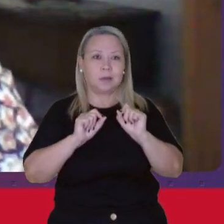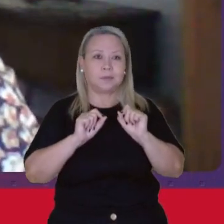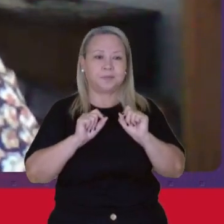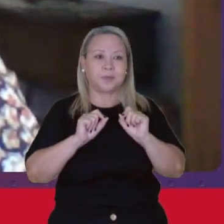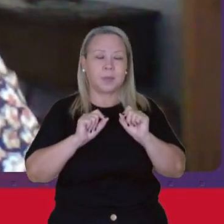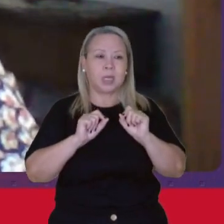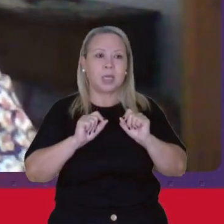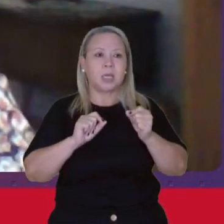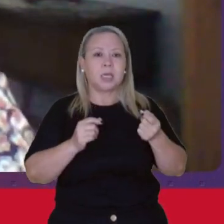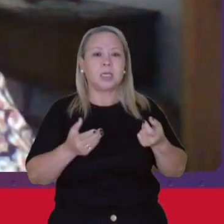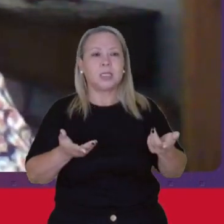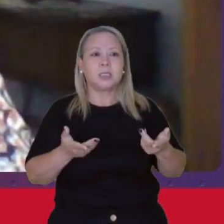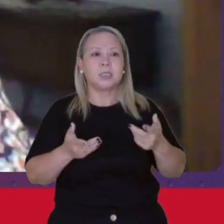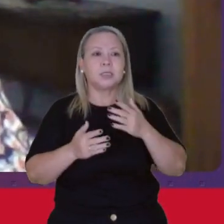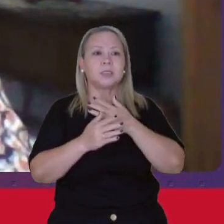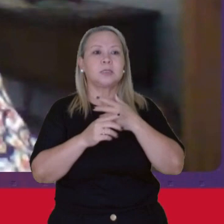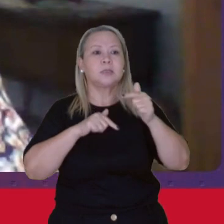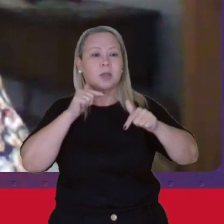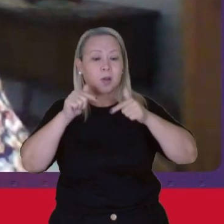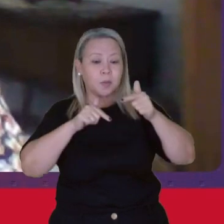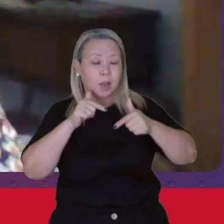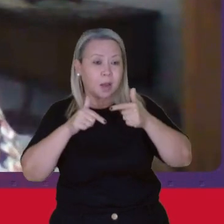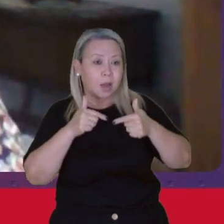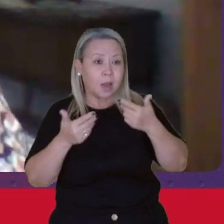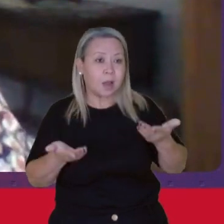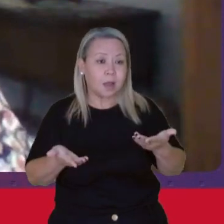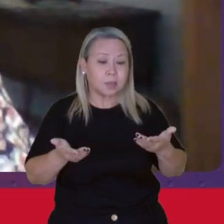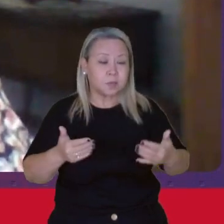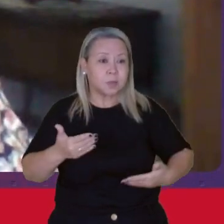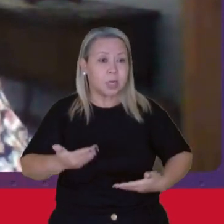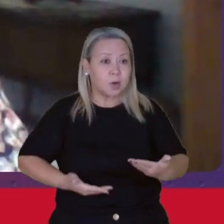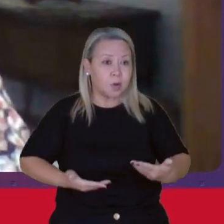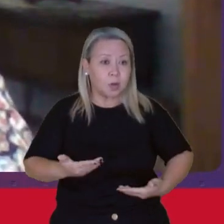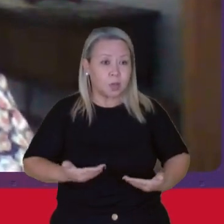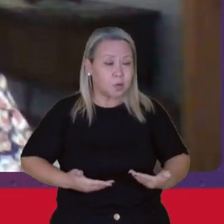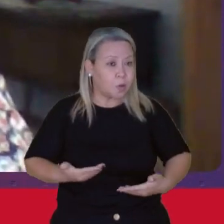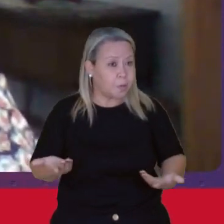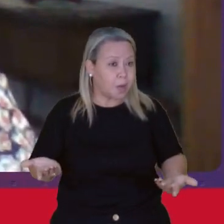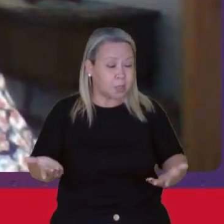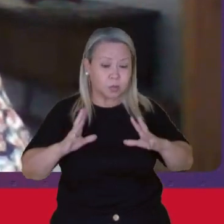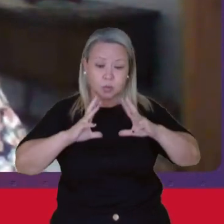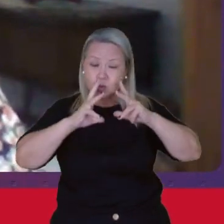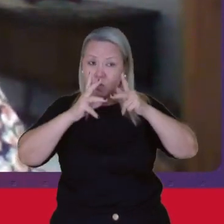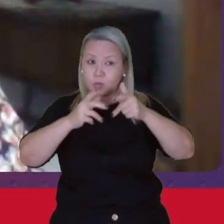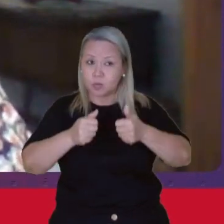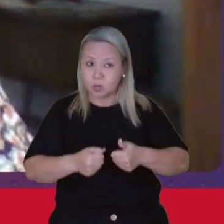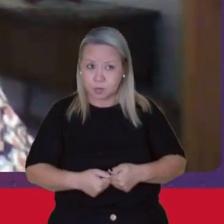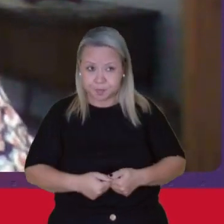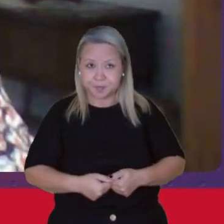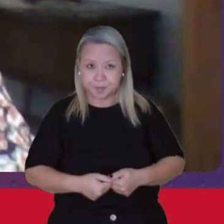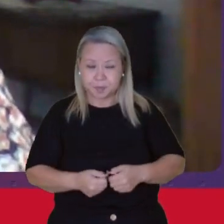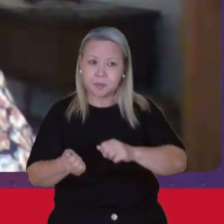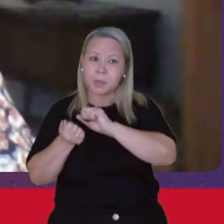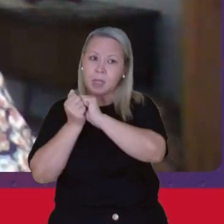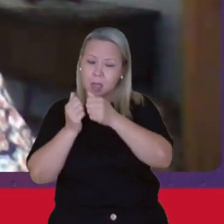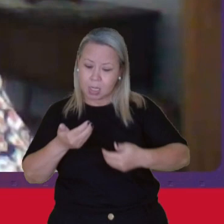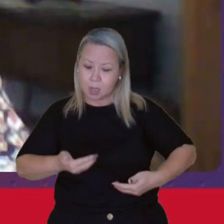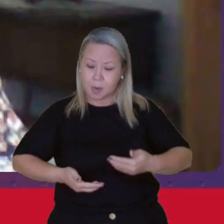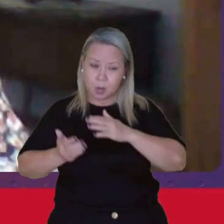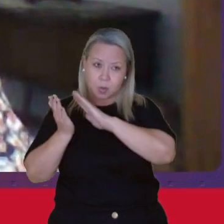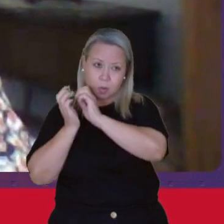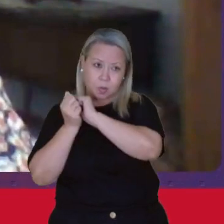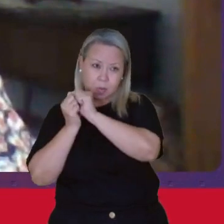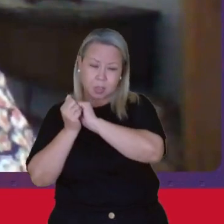emprega O maior número de trabalhadoras domésticas no mundo Hoje estamos em torno de 6